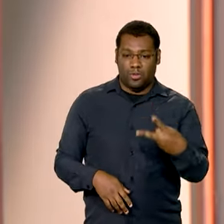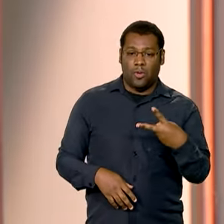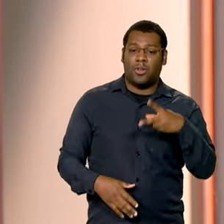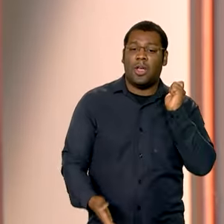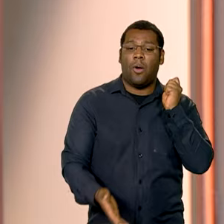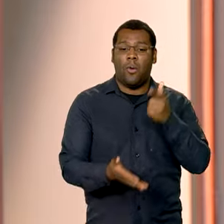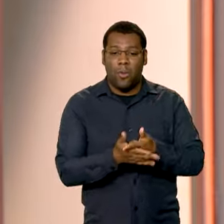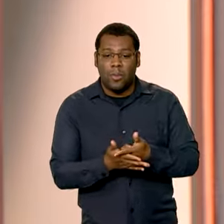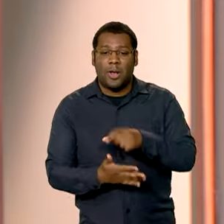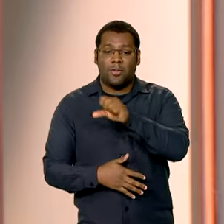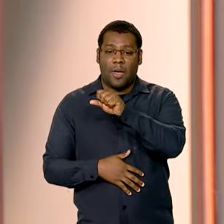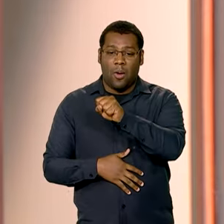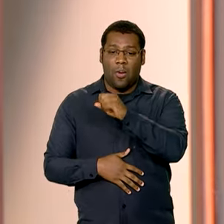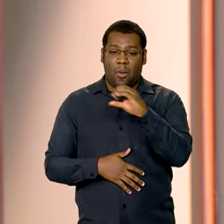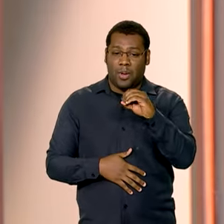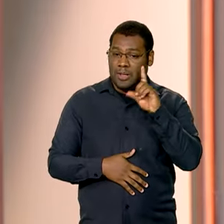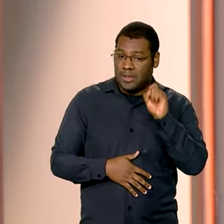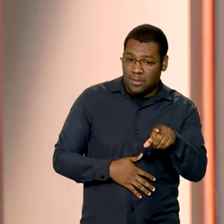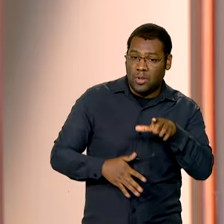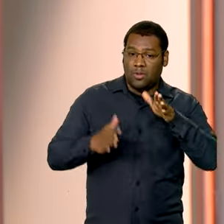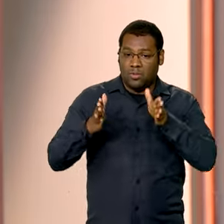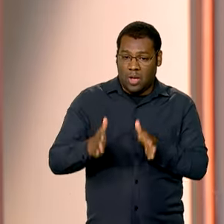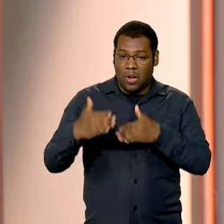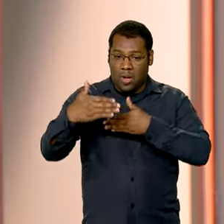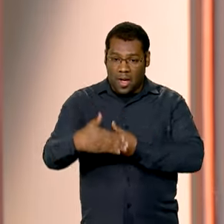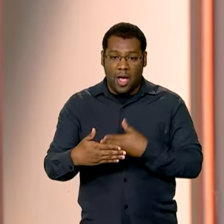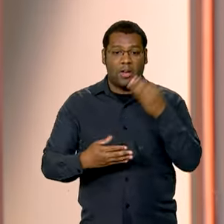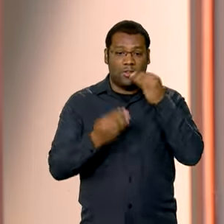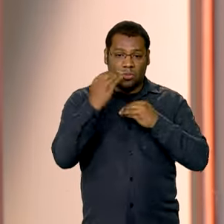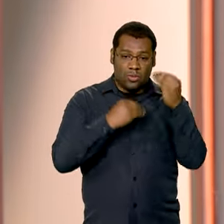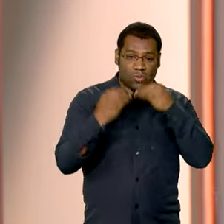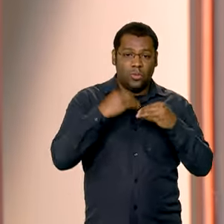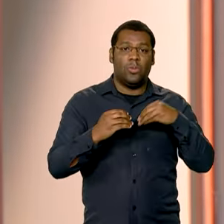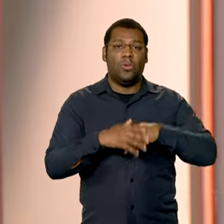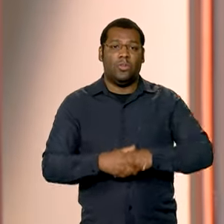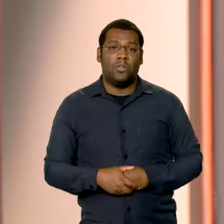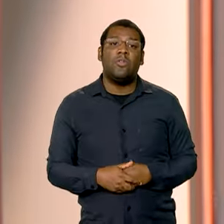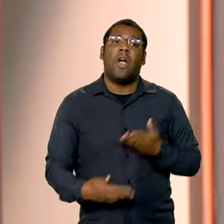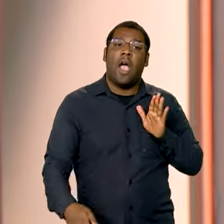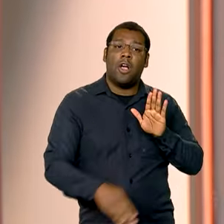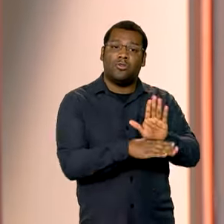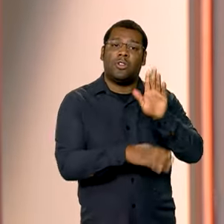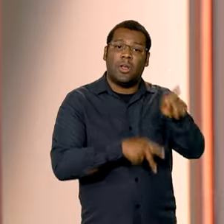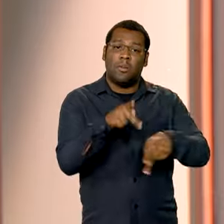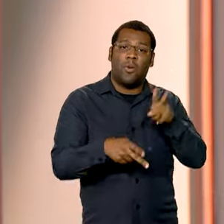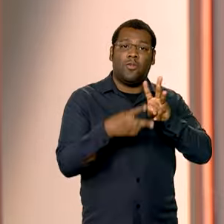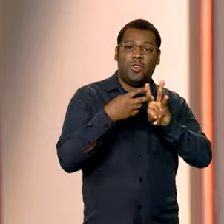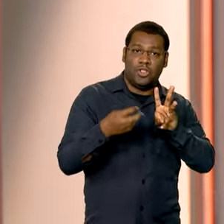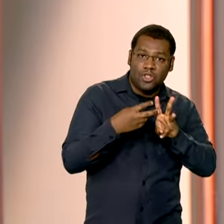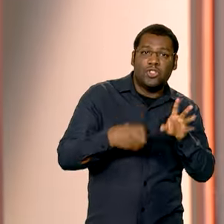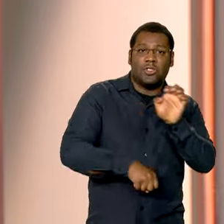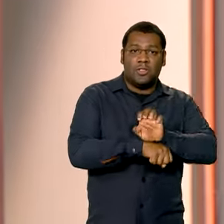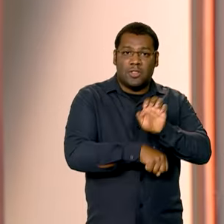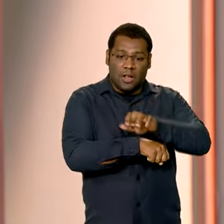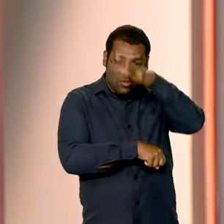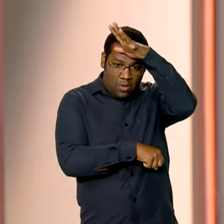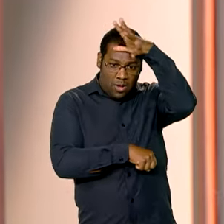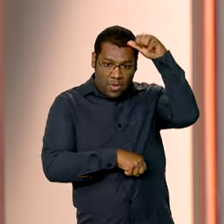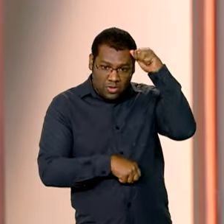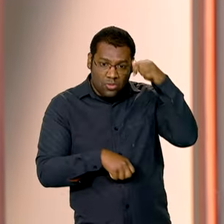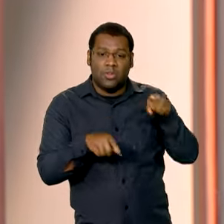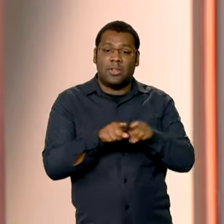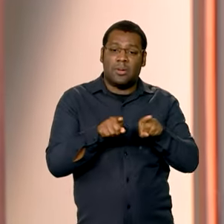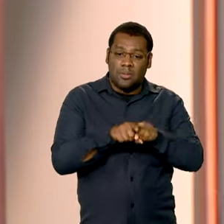alimentos. Os mantimentos serão distribuídos para comunidades que vivem no Amazonas e Roraima. Estas cestas serão